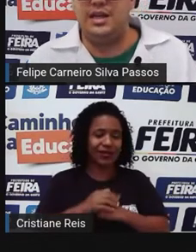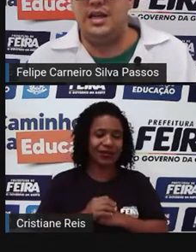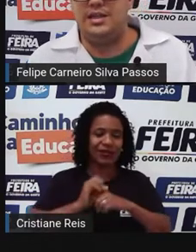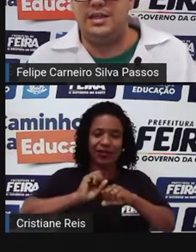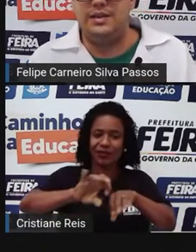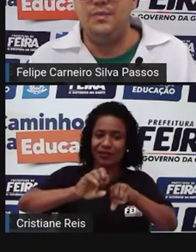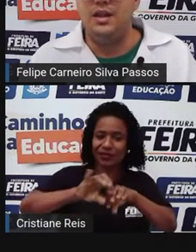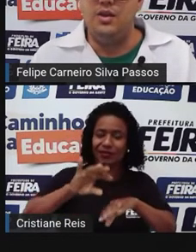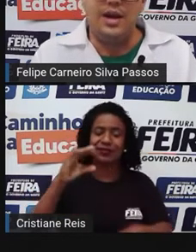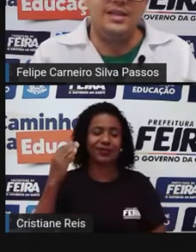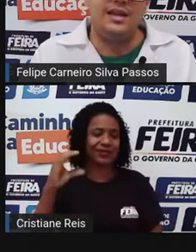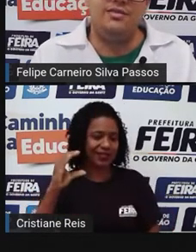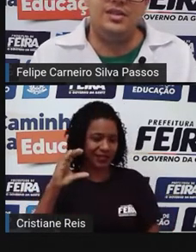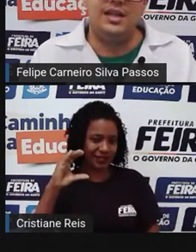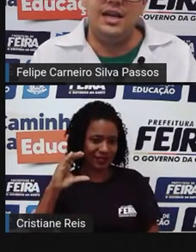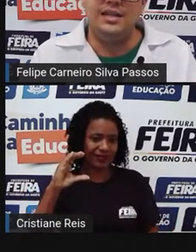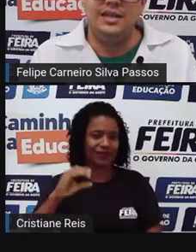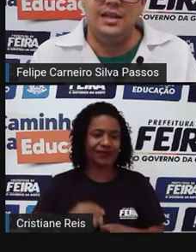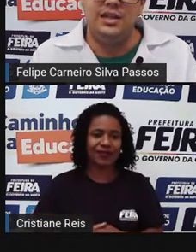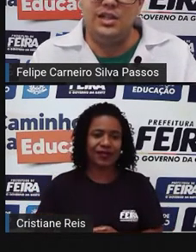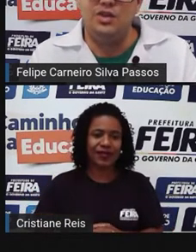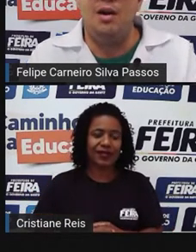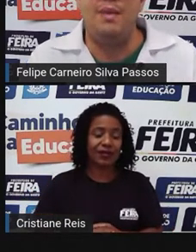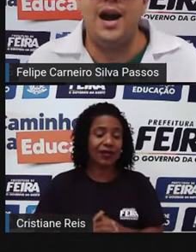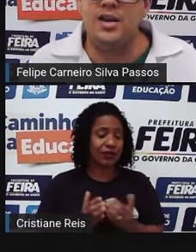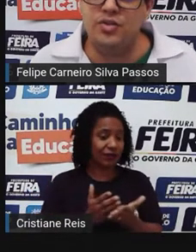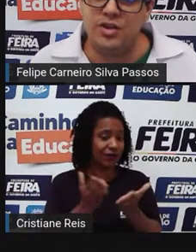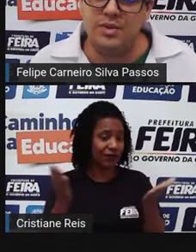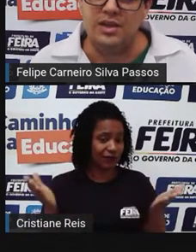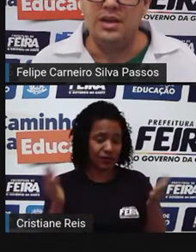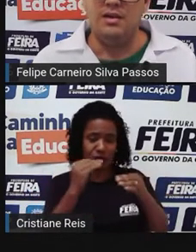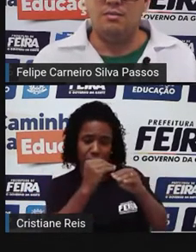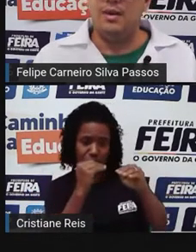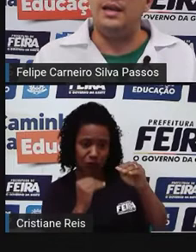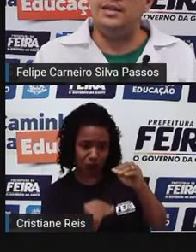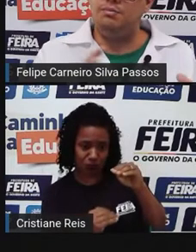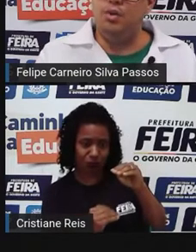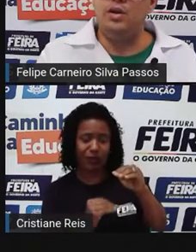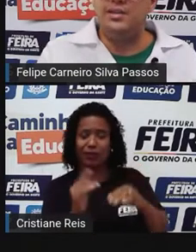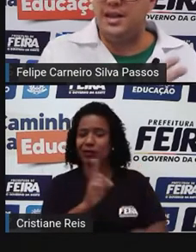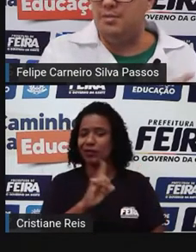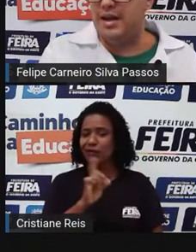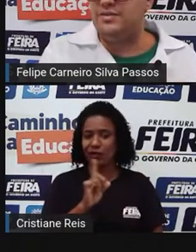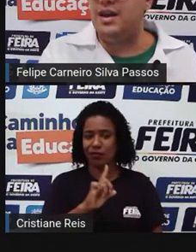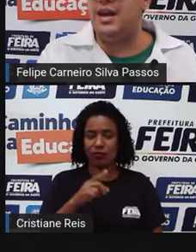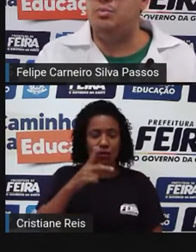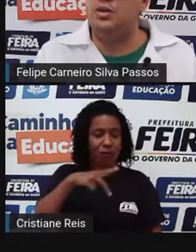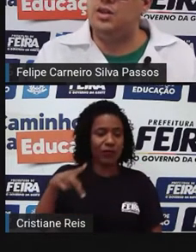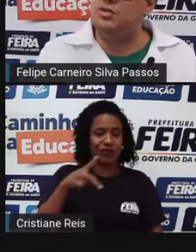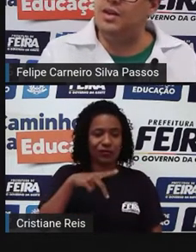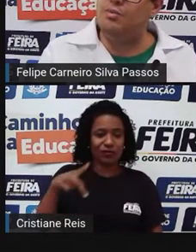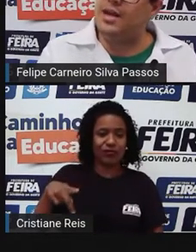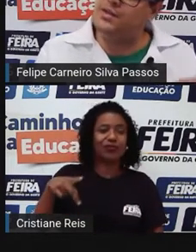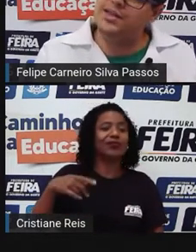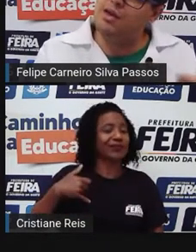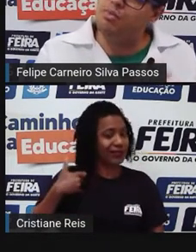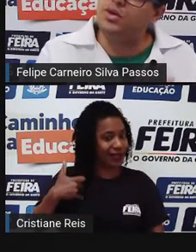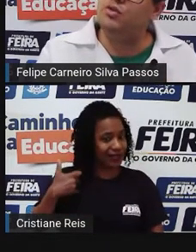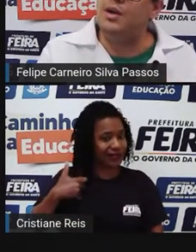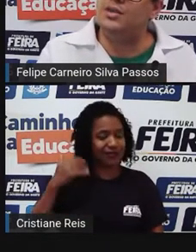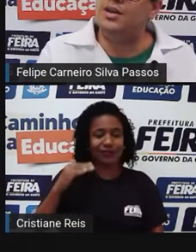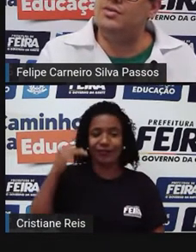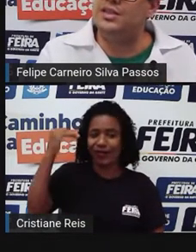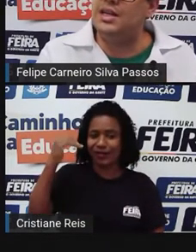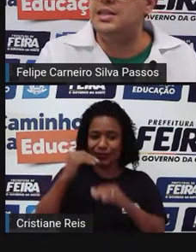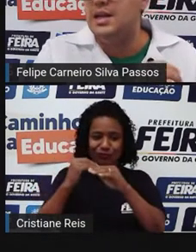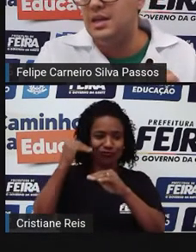sobre ciências. Não quer dizer que vocês estejam abaixo de mim, mas por ser mais velho, por ter estudado mais, eu sei um